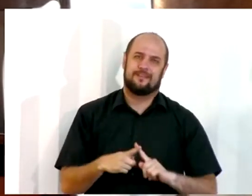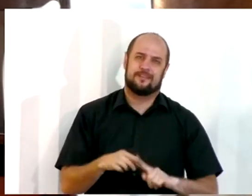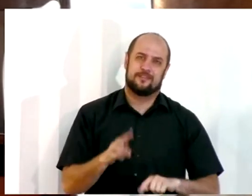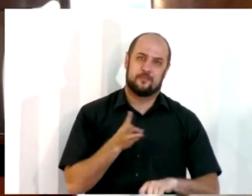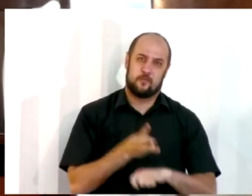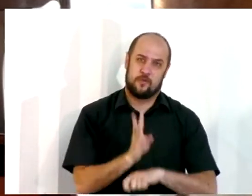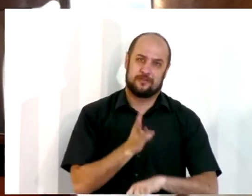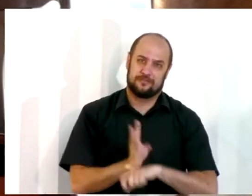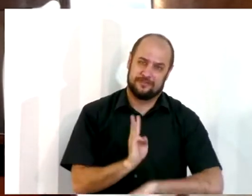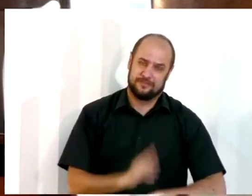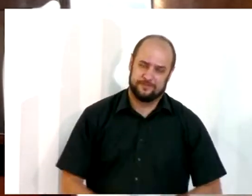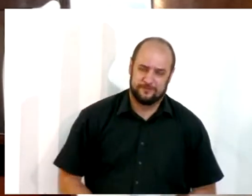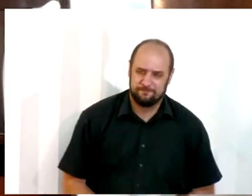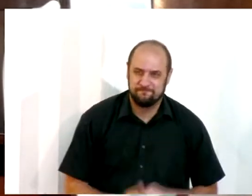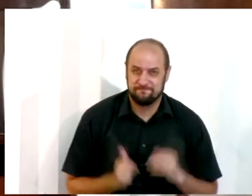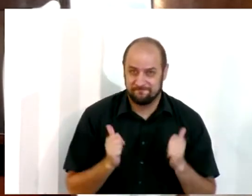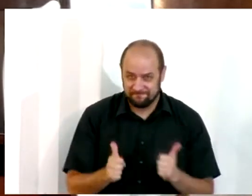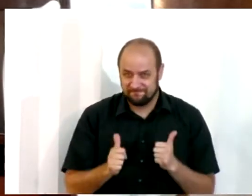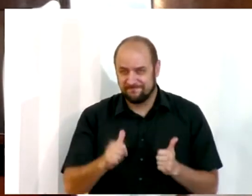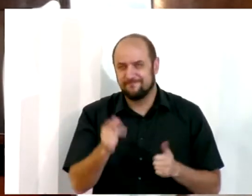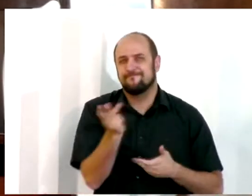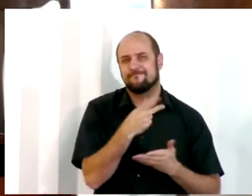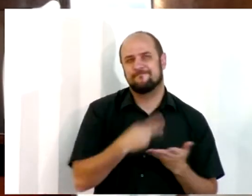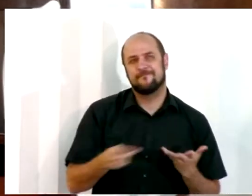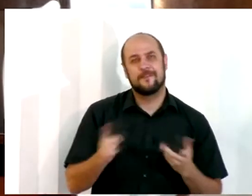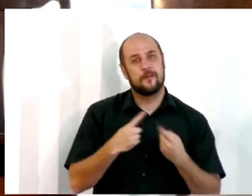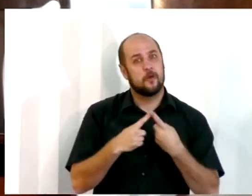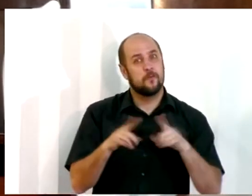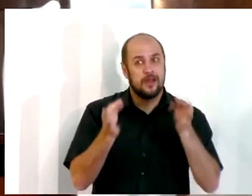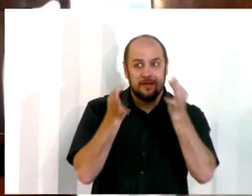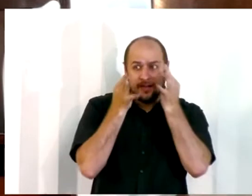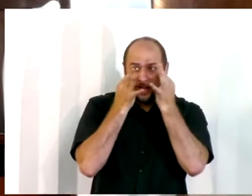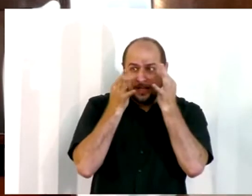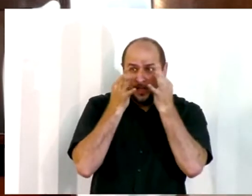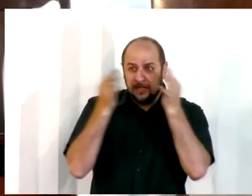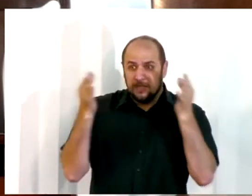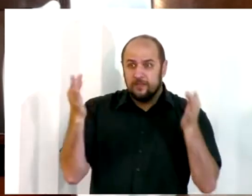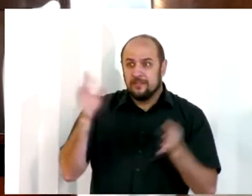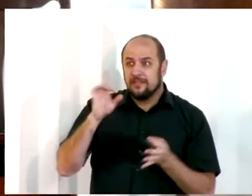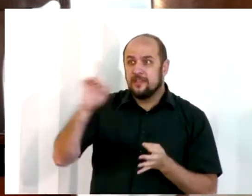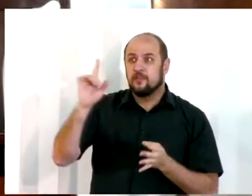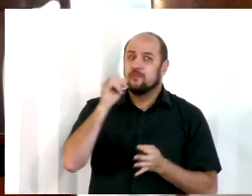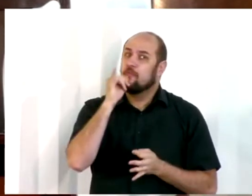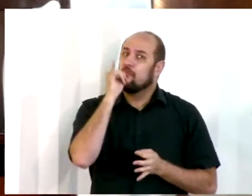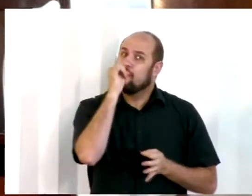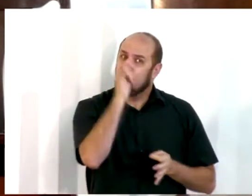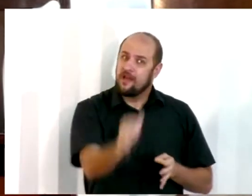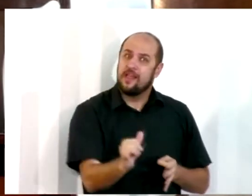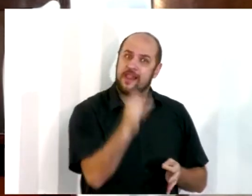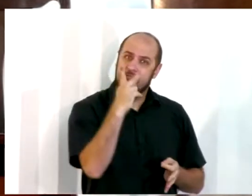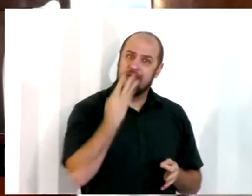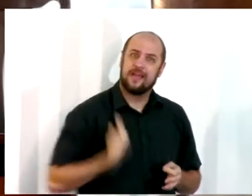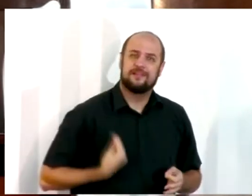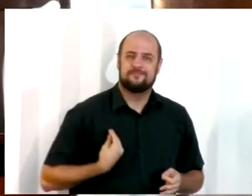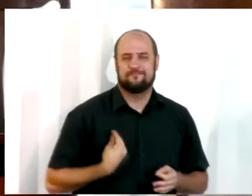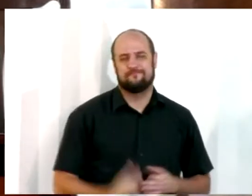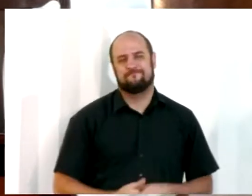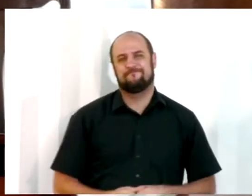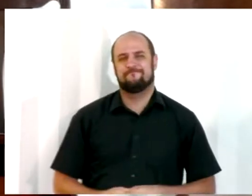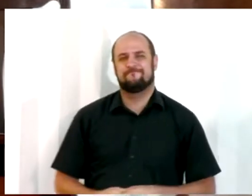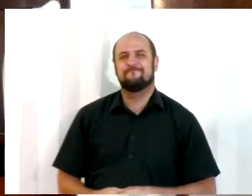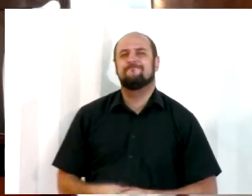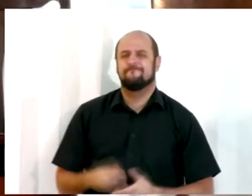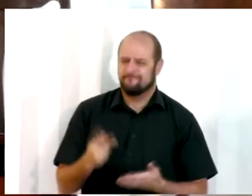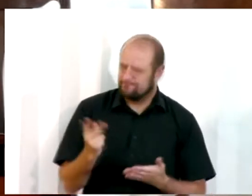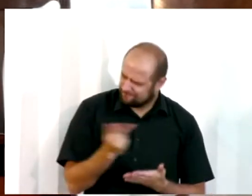WhatsApp. Está bom? Esse é o seu desenho, mas prestando atenção no que Deus quer falar ao seu coração também. Vai